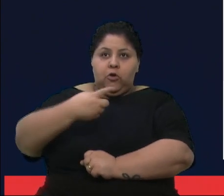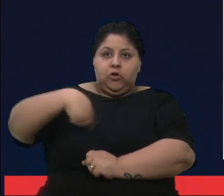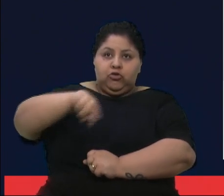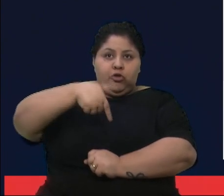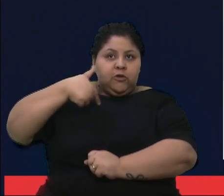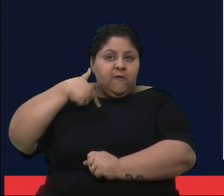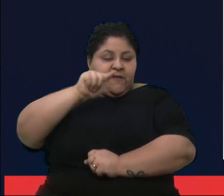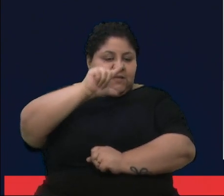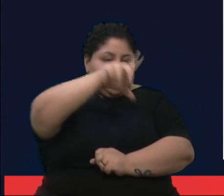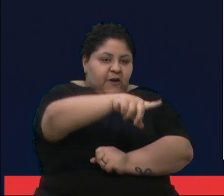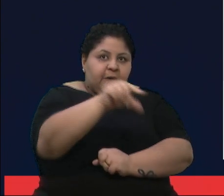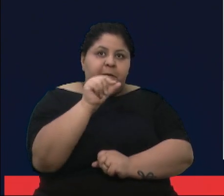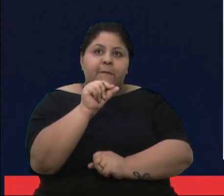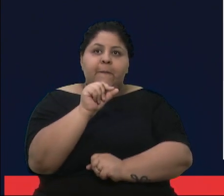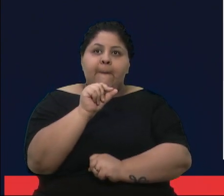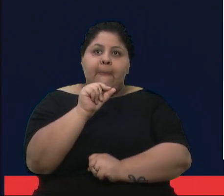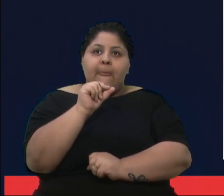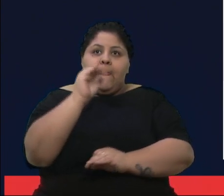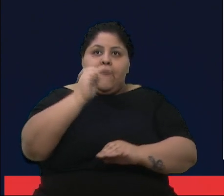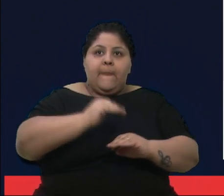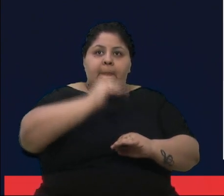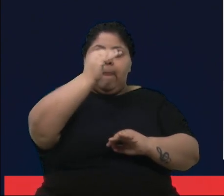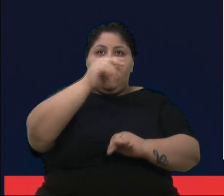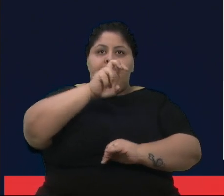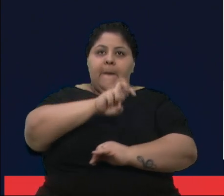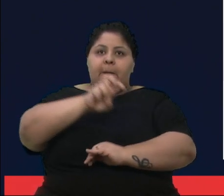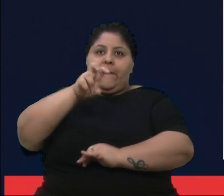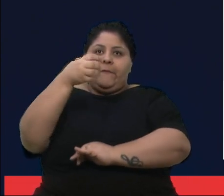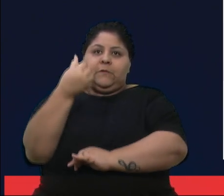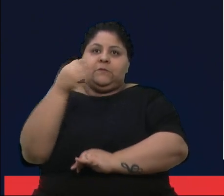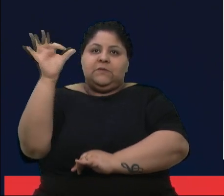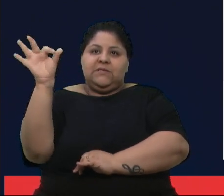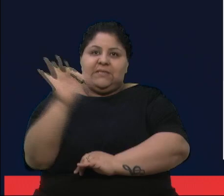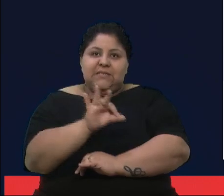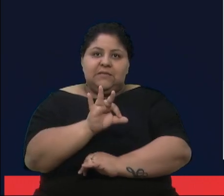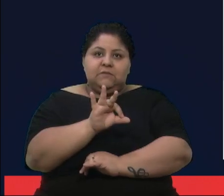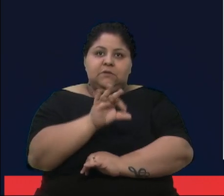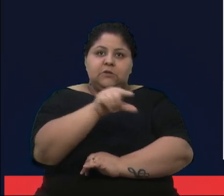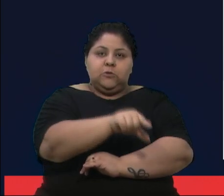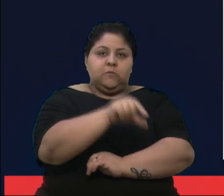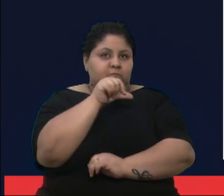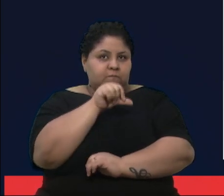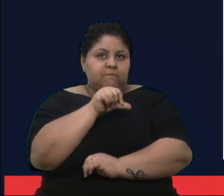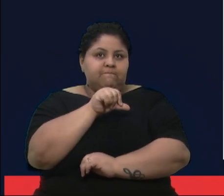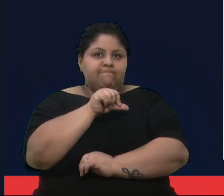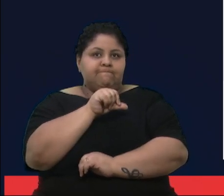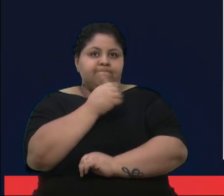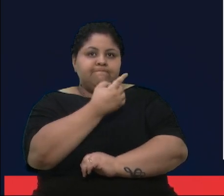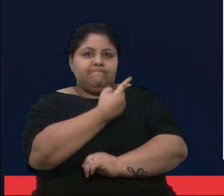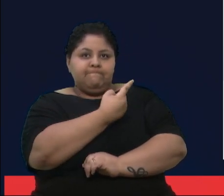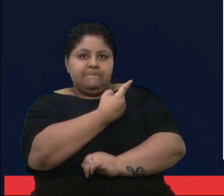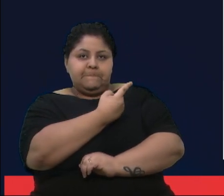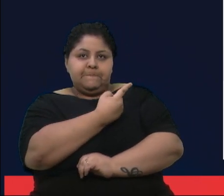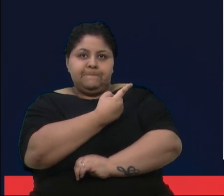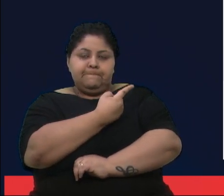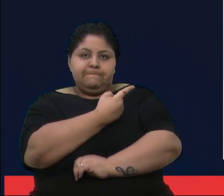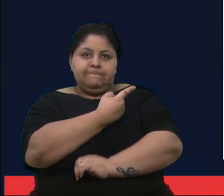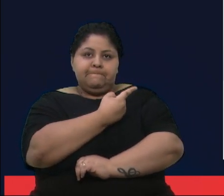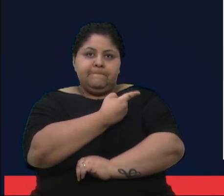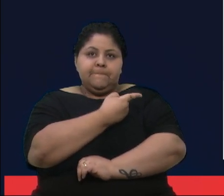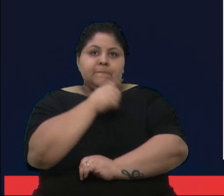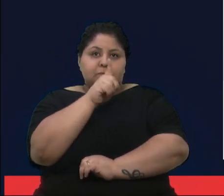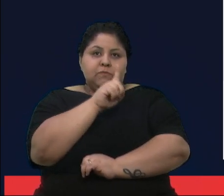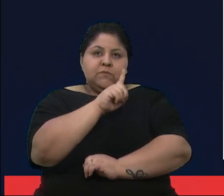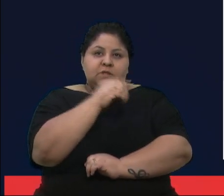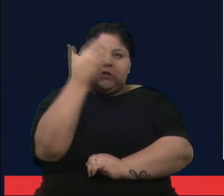eleição com mais de 56% dos votos. Isso comprova aquilo